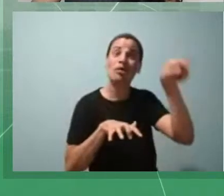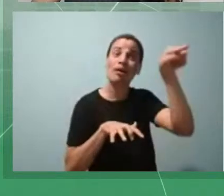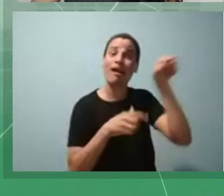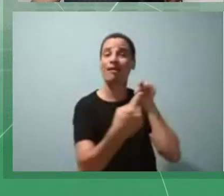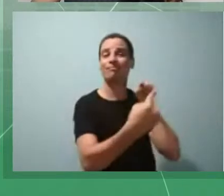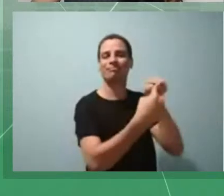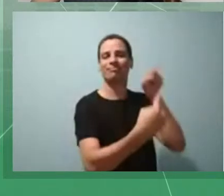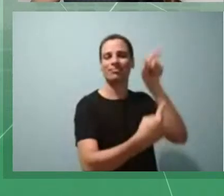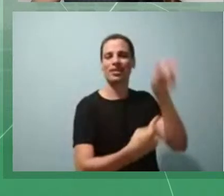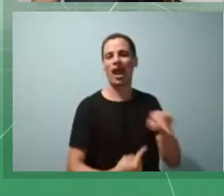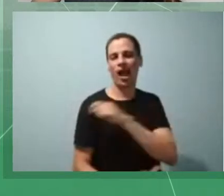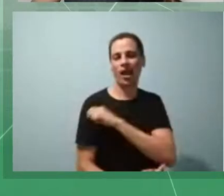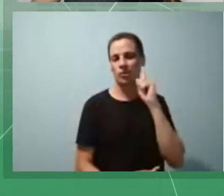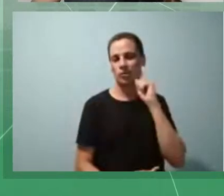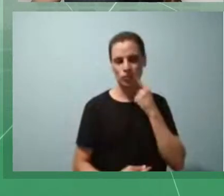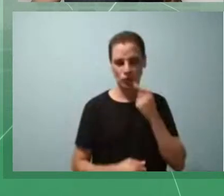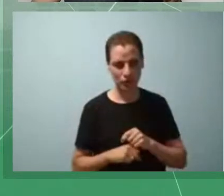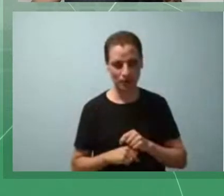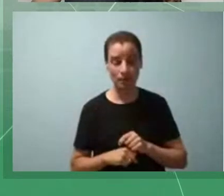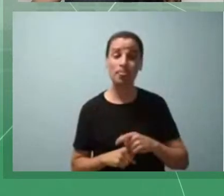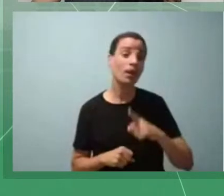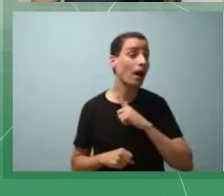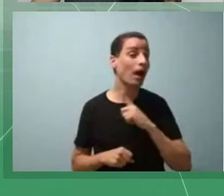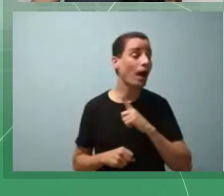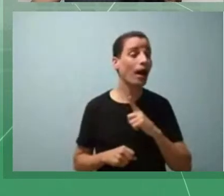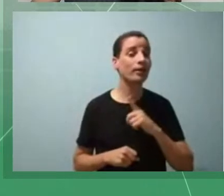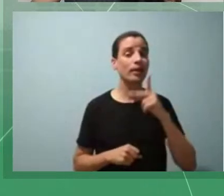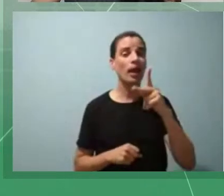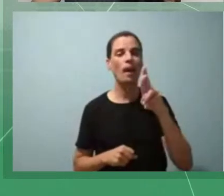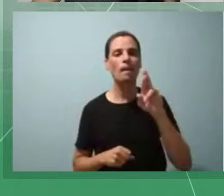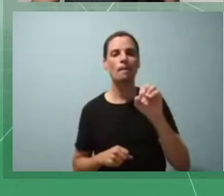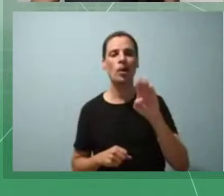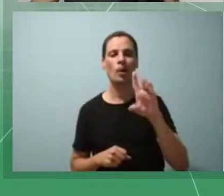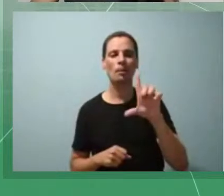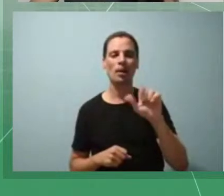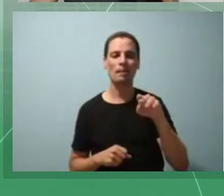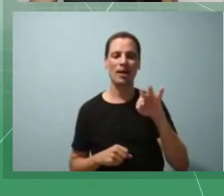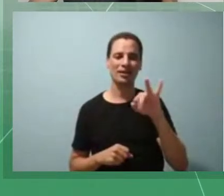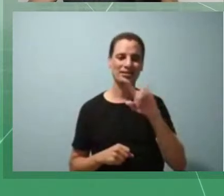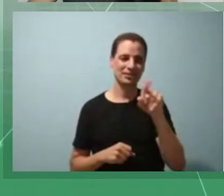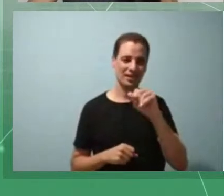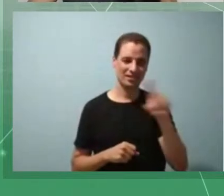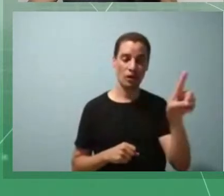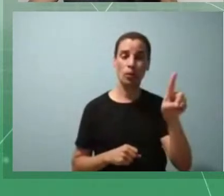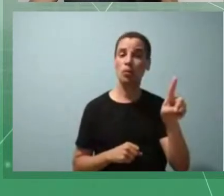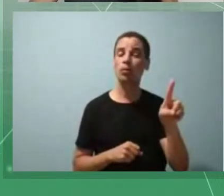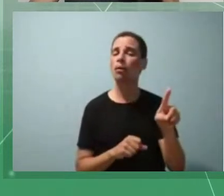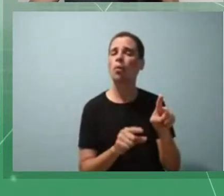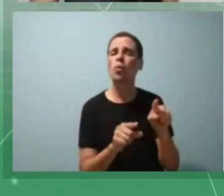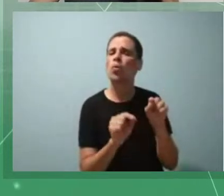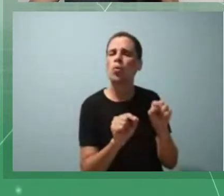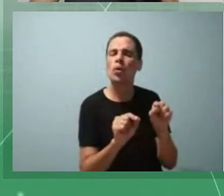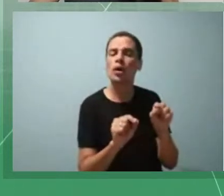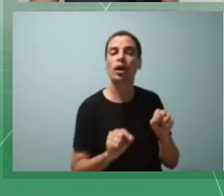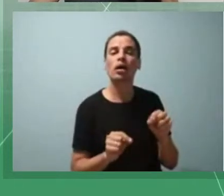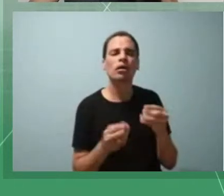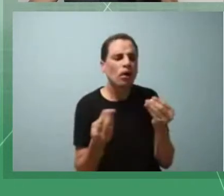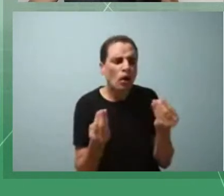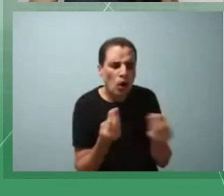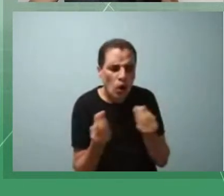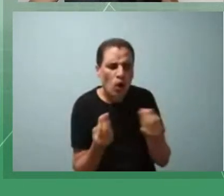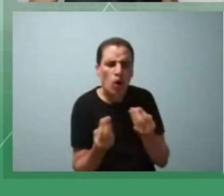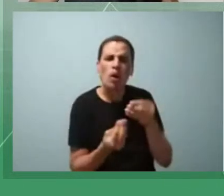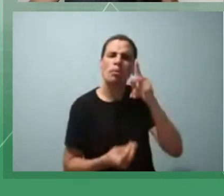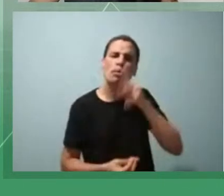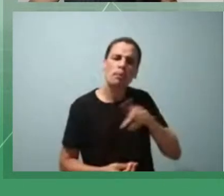Com isso, surge a seguinte problematização. Como o docente tem aplicado os recursos digitais na